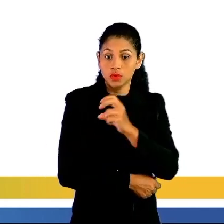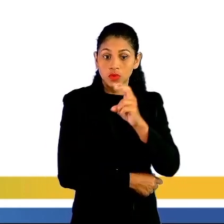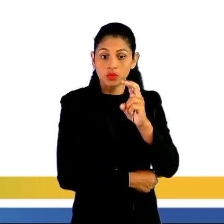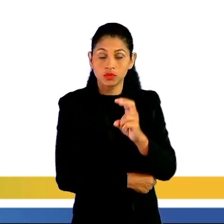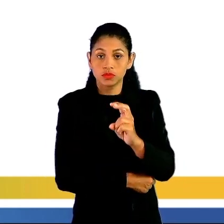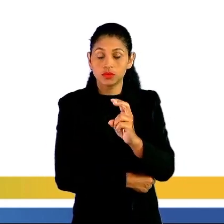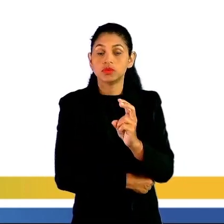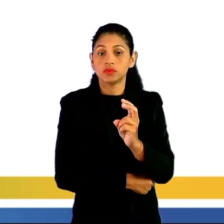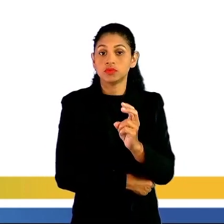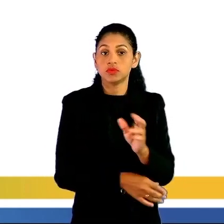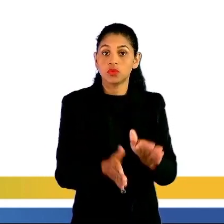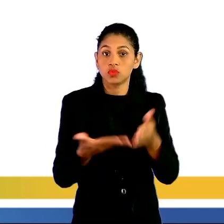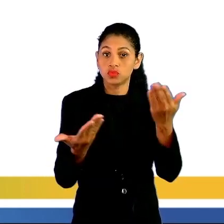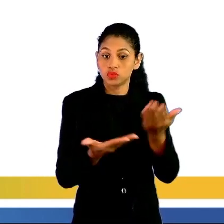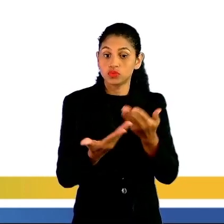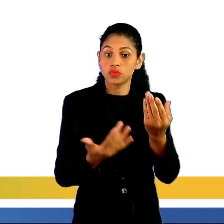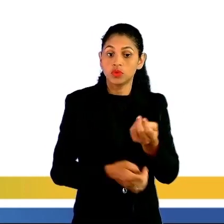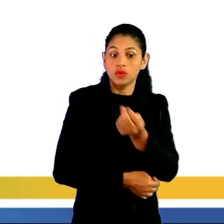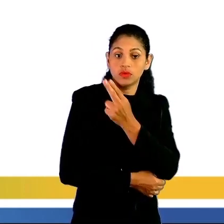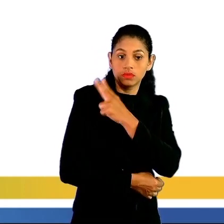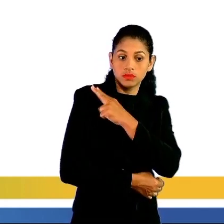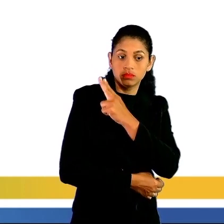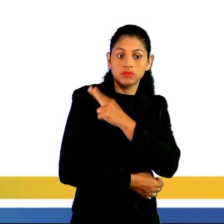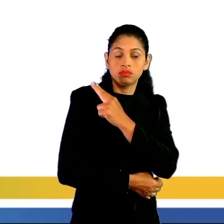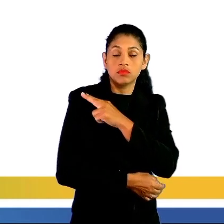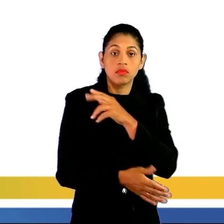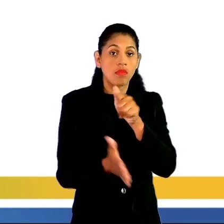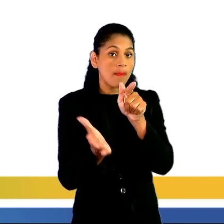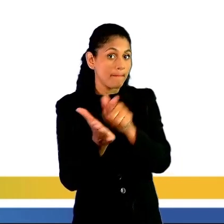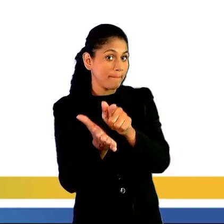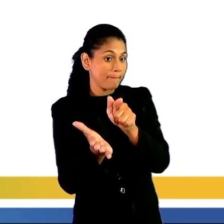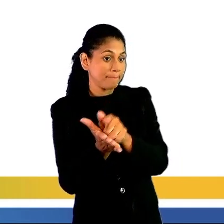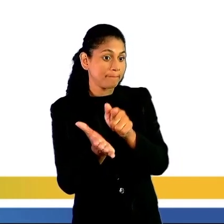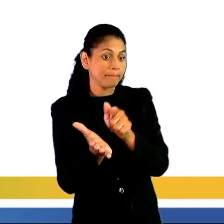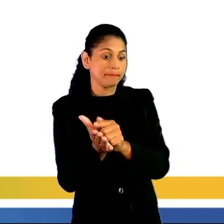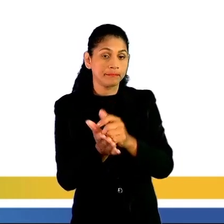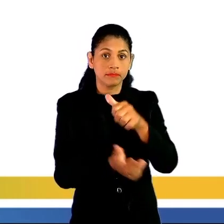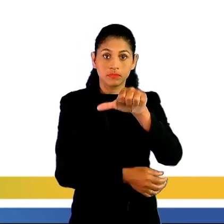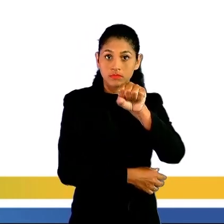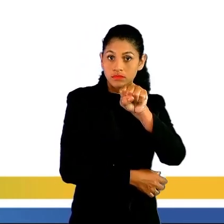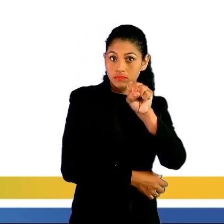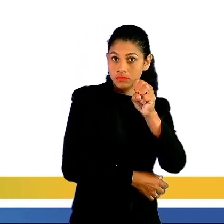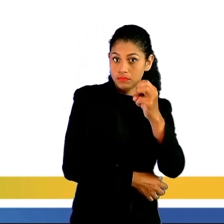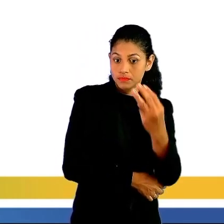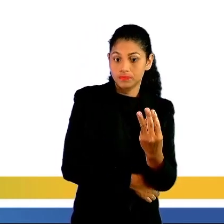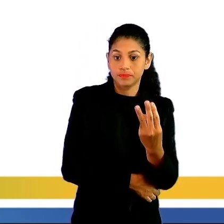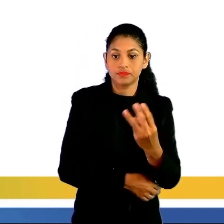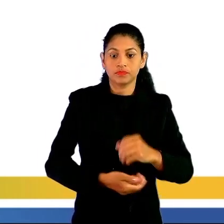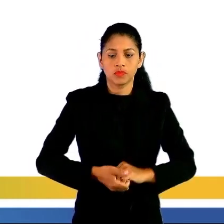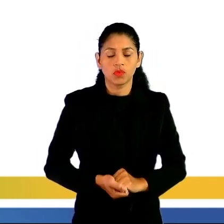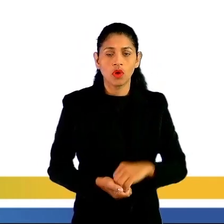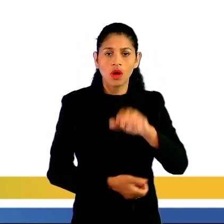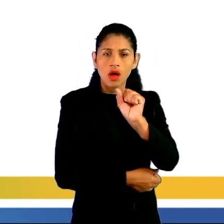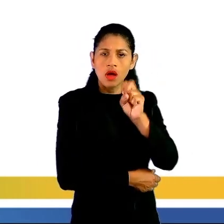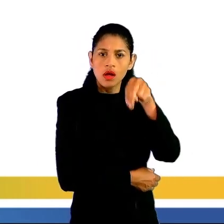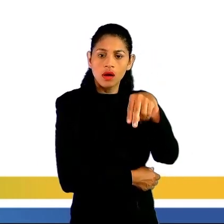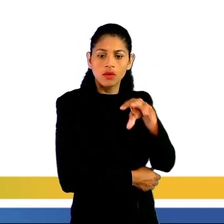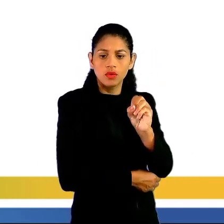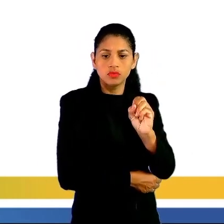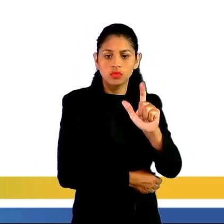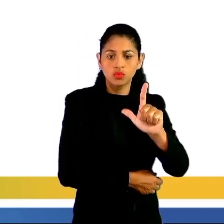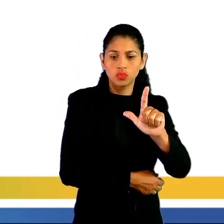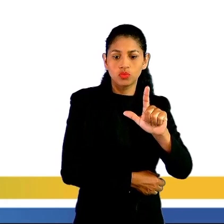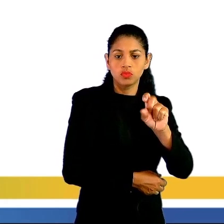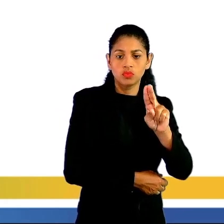Aprovenem está na página 83. Diz assim. O ano-luz é uma unidade